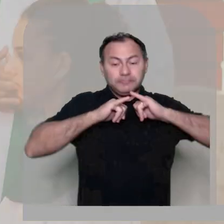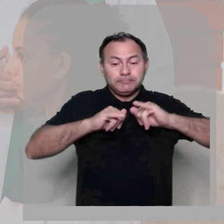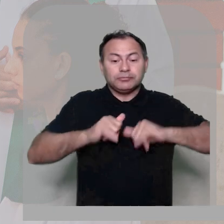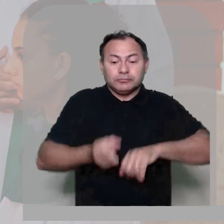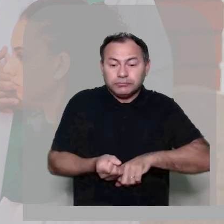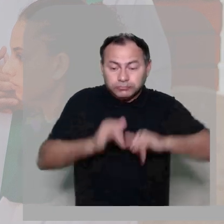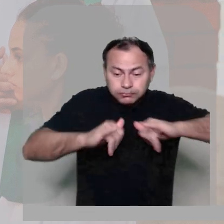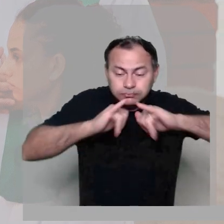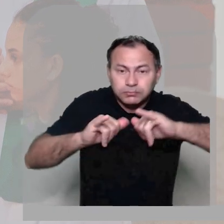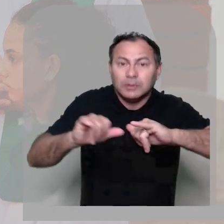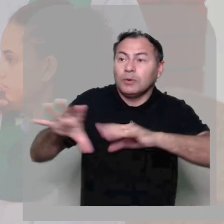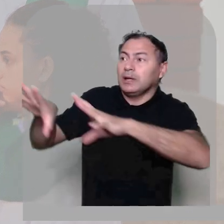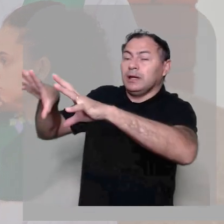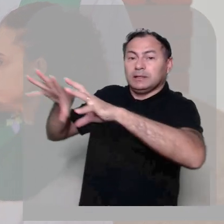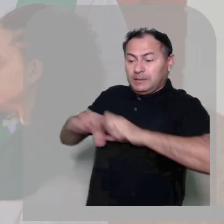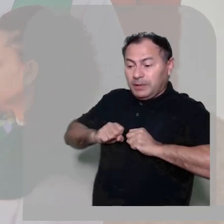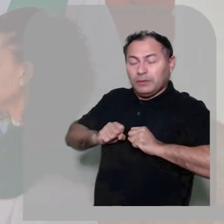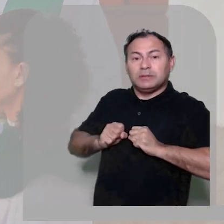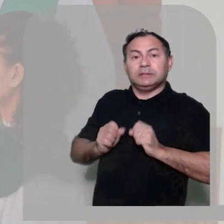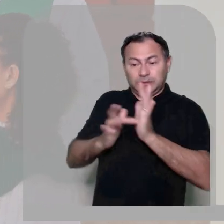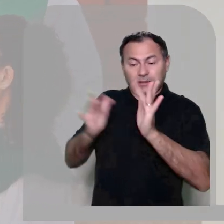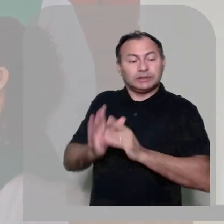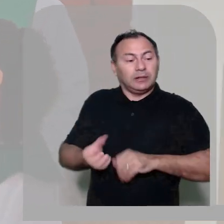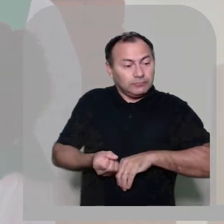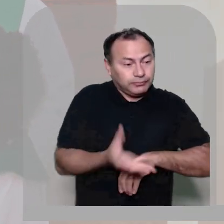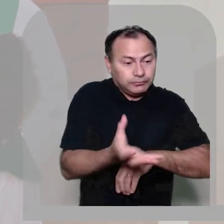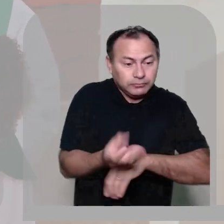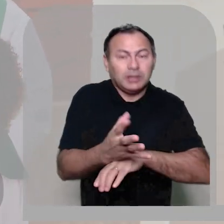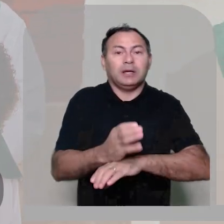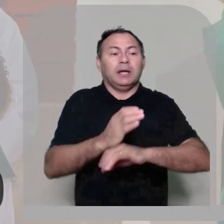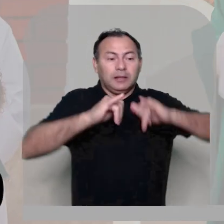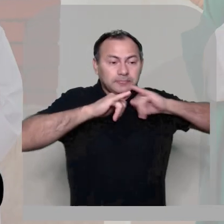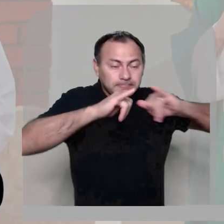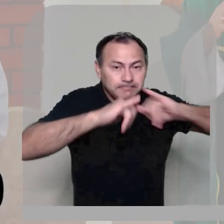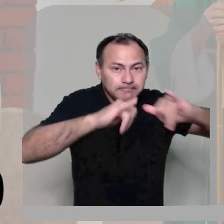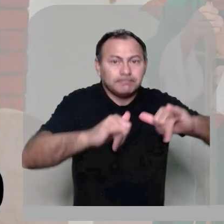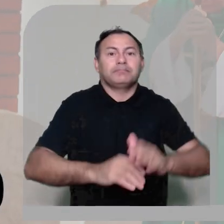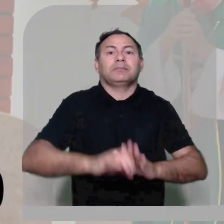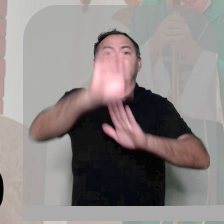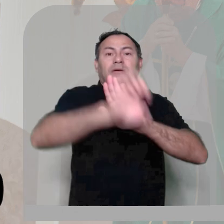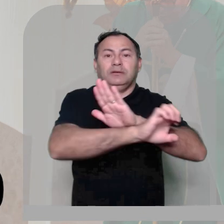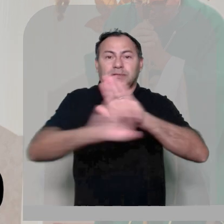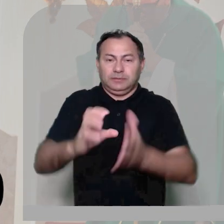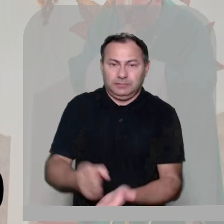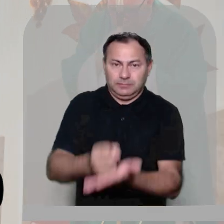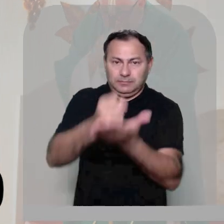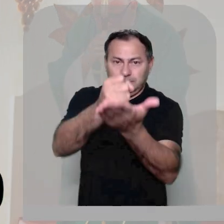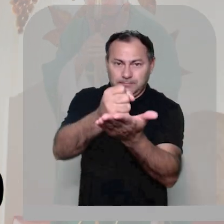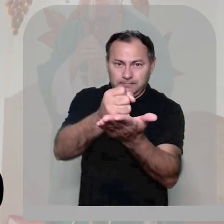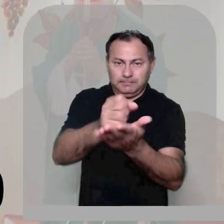e difunde o que recebeu de cristo ela comunica o evangelho da